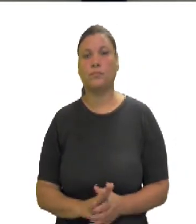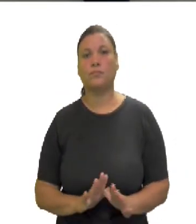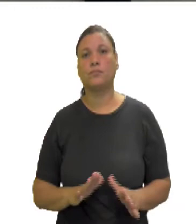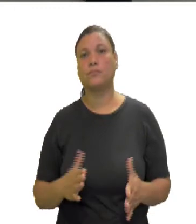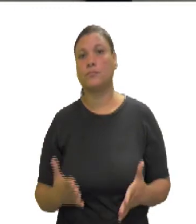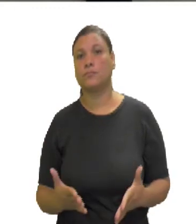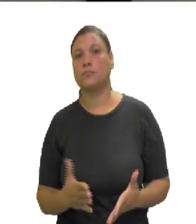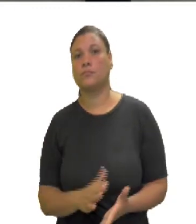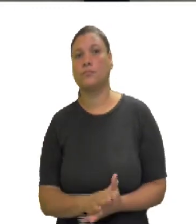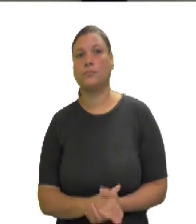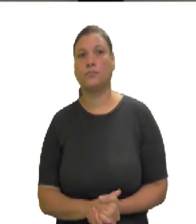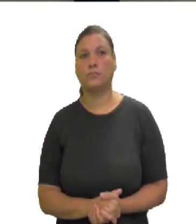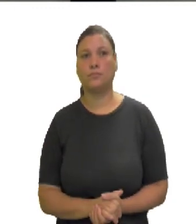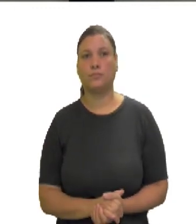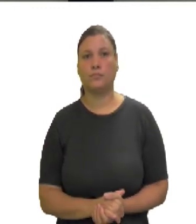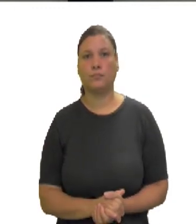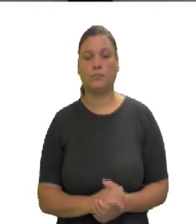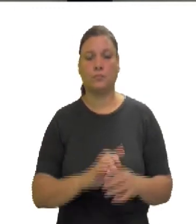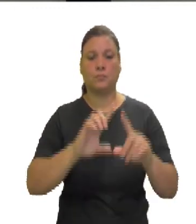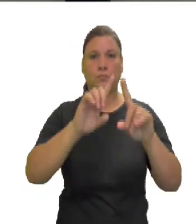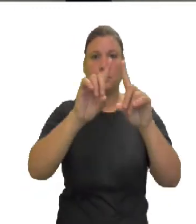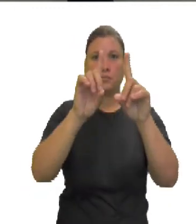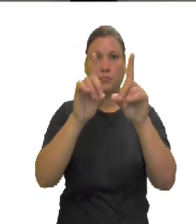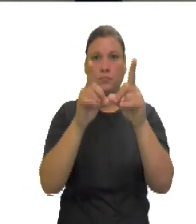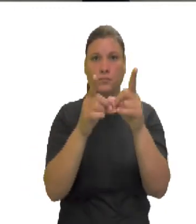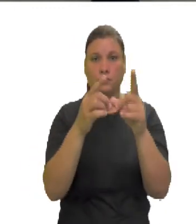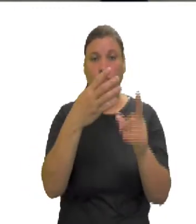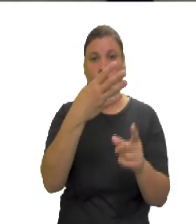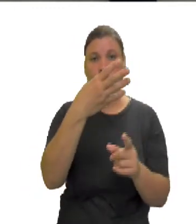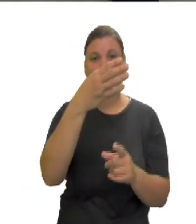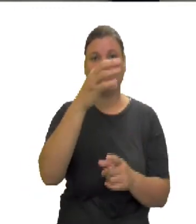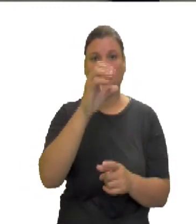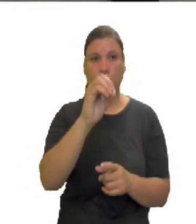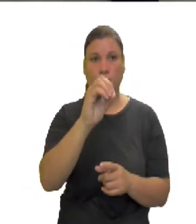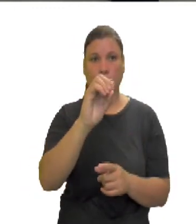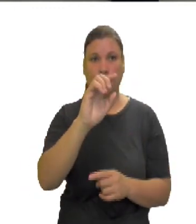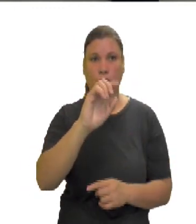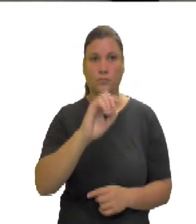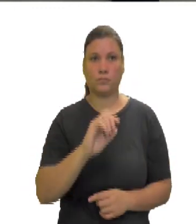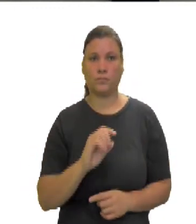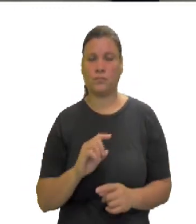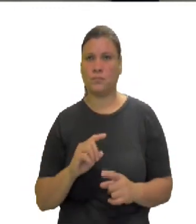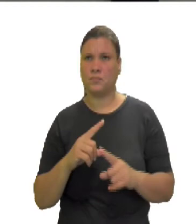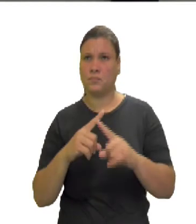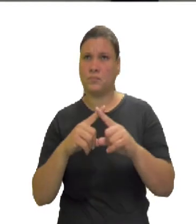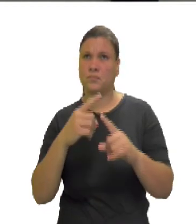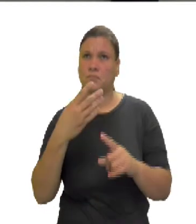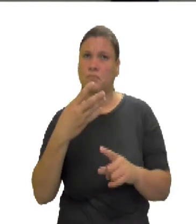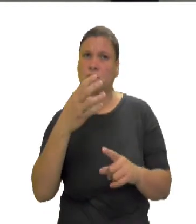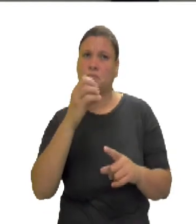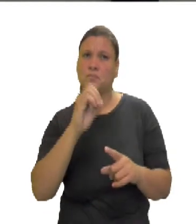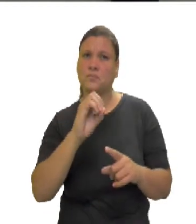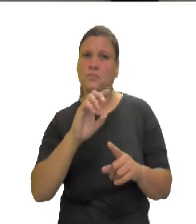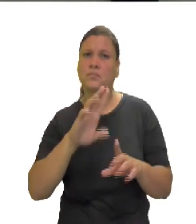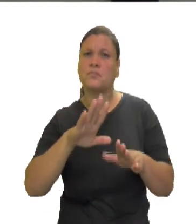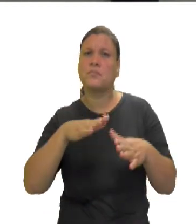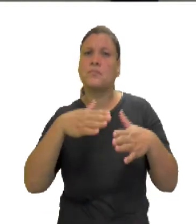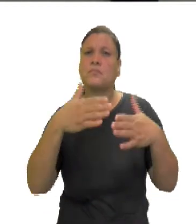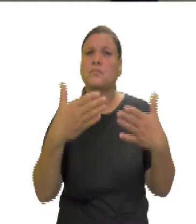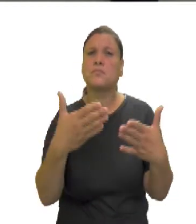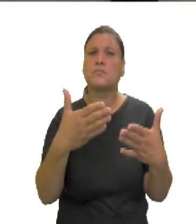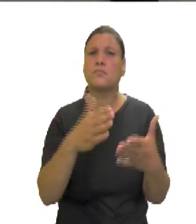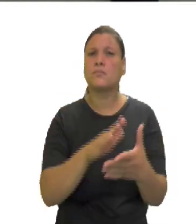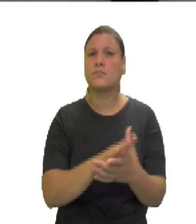lá. O quadrado do primeiro termo, 40 vezes 40, olha. 40 vezes 40,